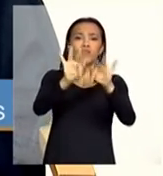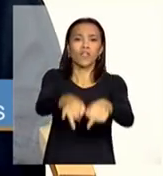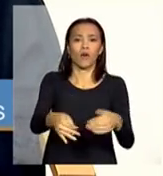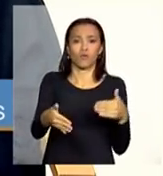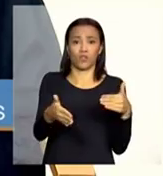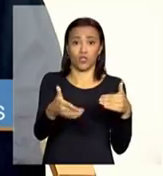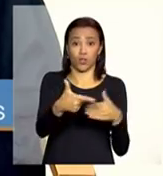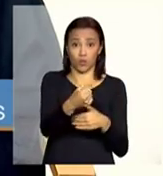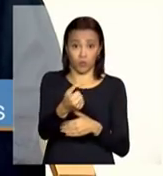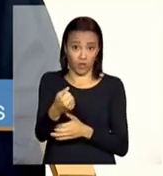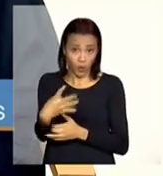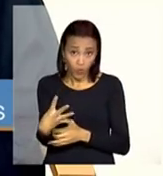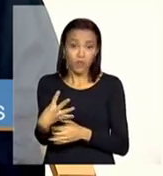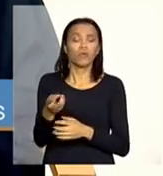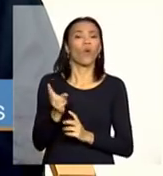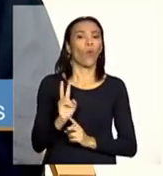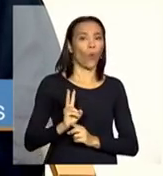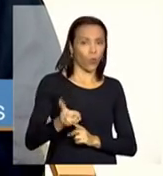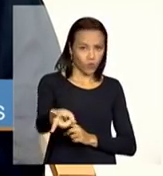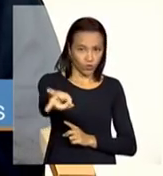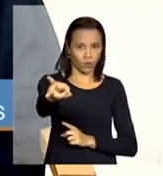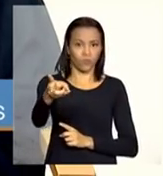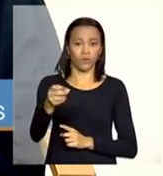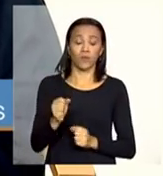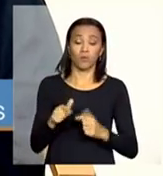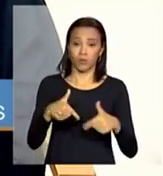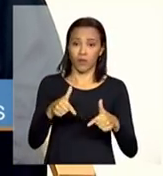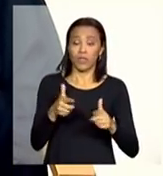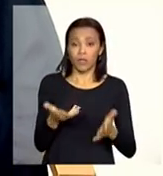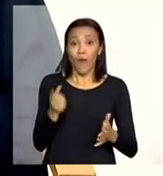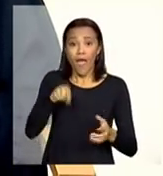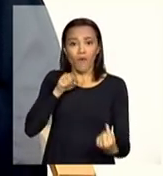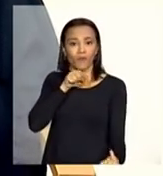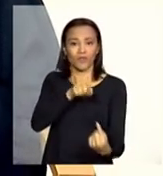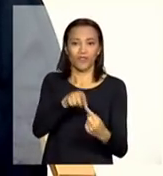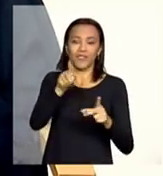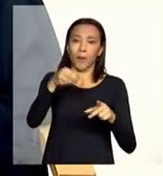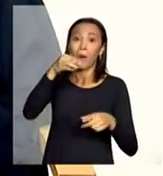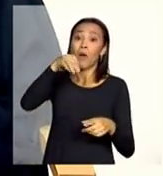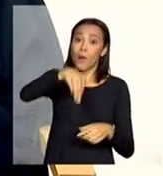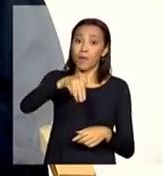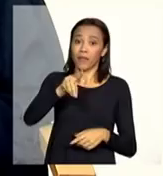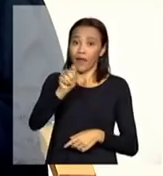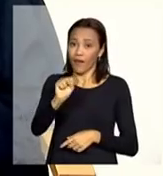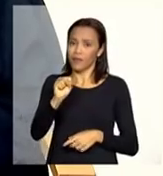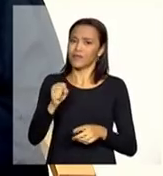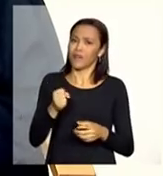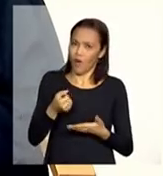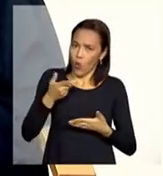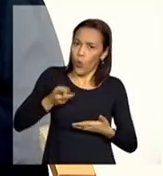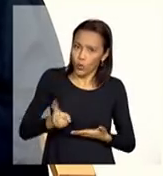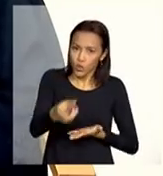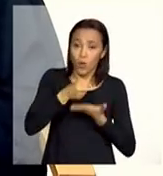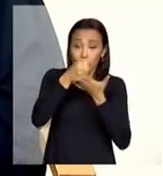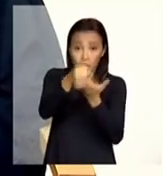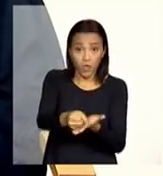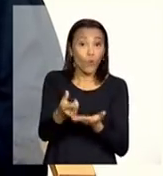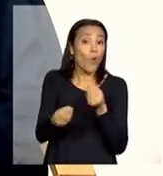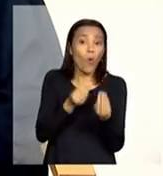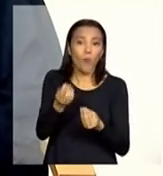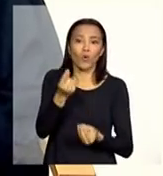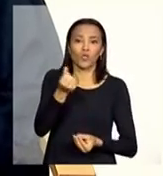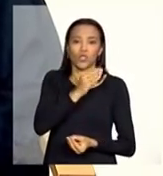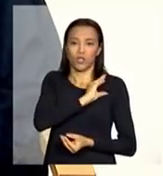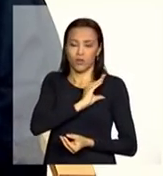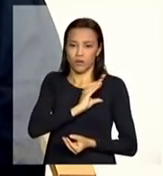em funcionamento então esse é o objetivo então para isso o MDS vem apoiando com recursos federais no valor de